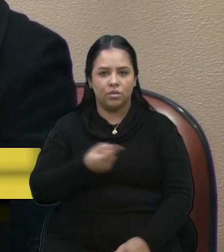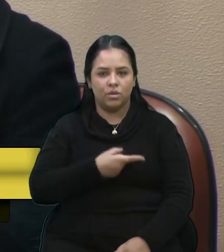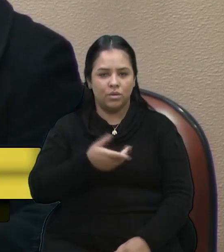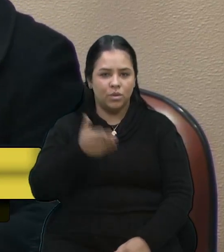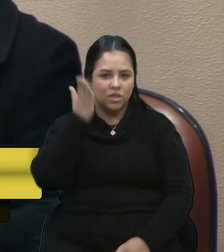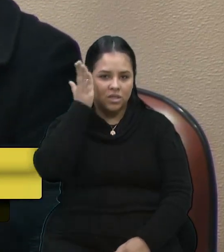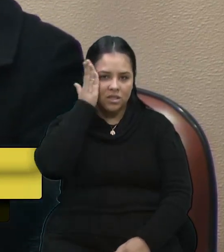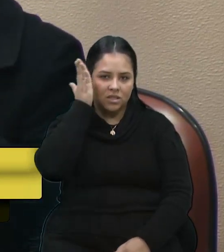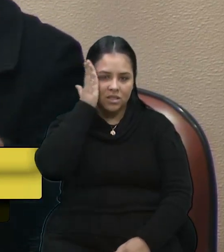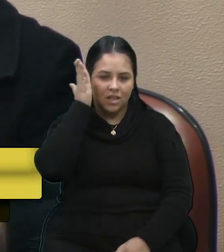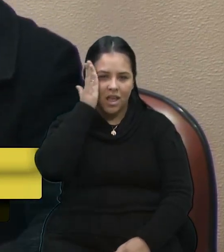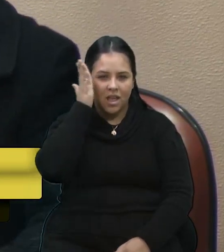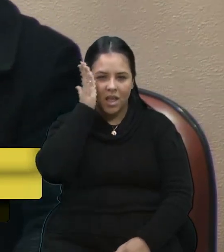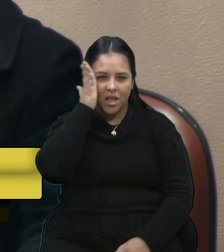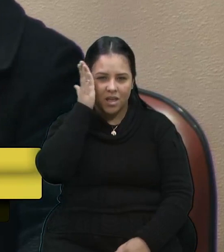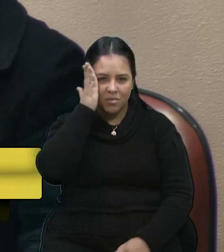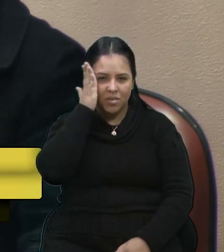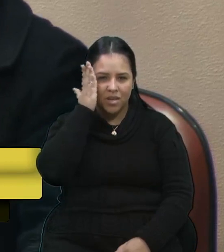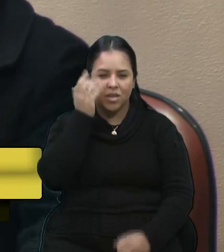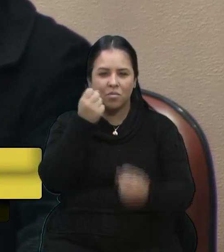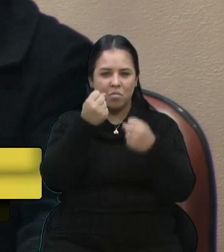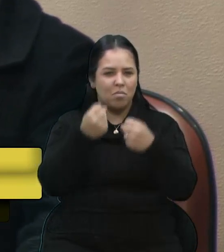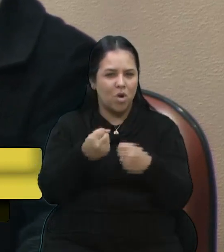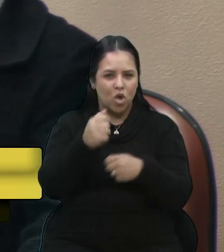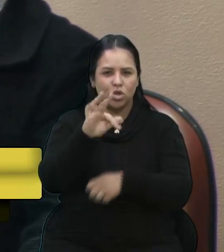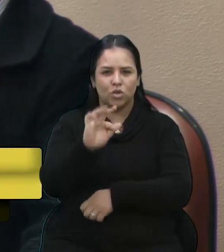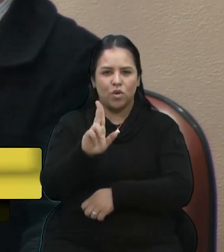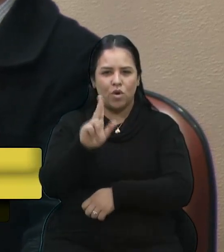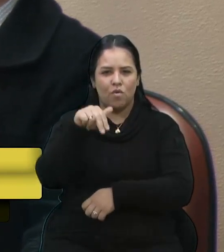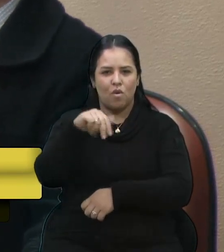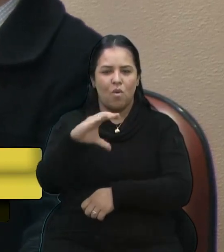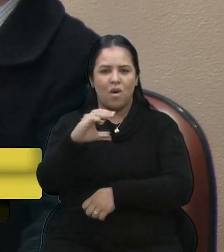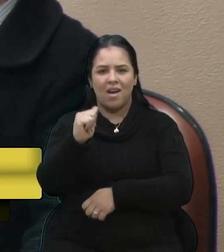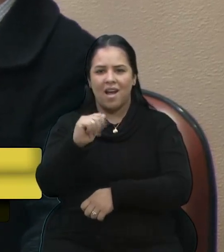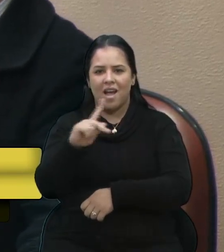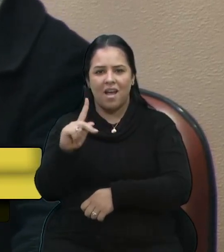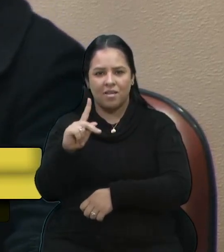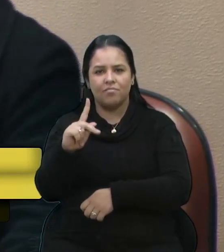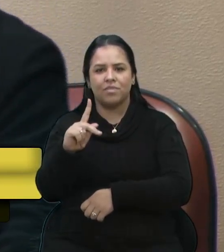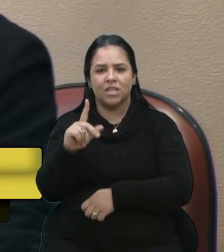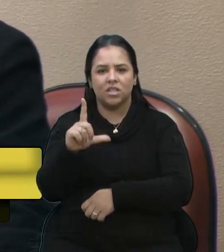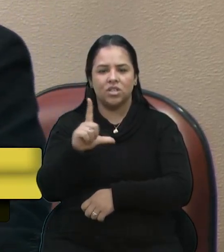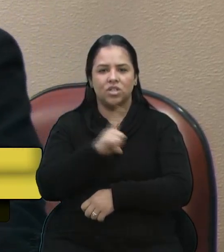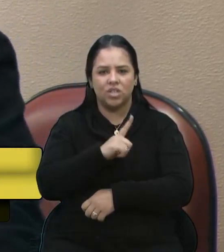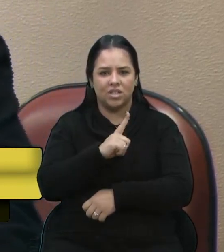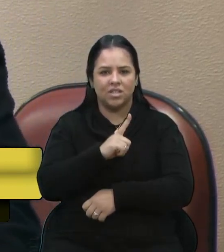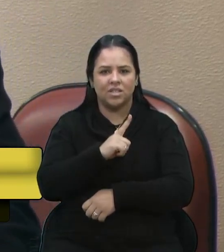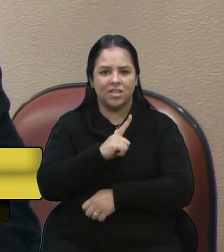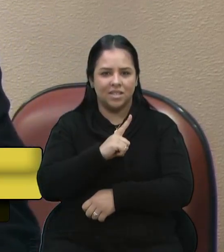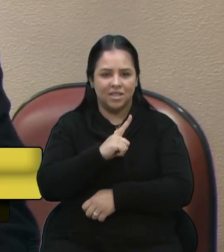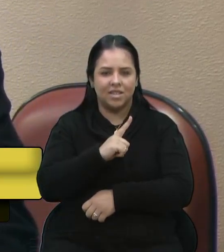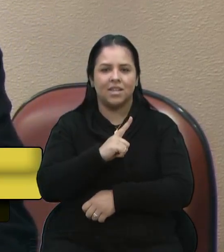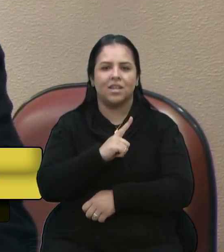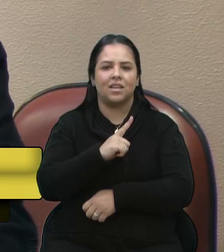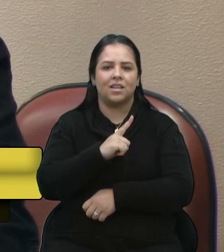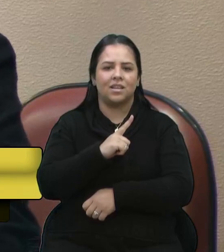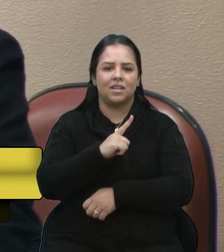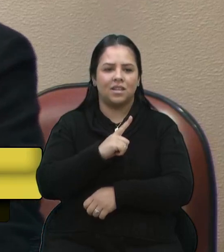uma possibilidade tremenda que é o FUNCAP de constituir e promover